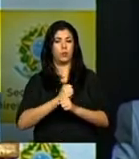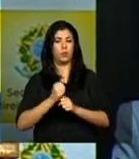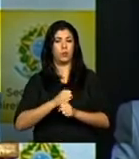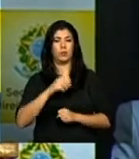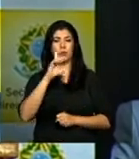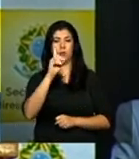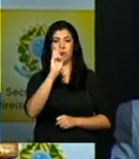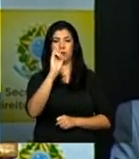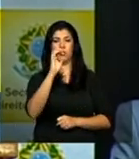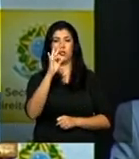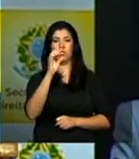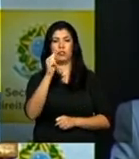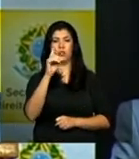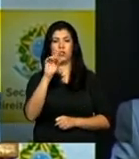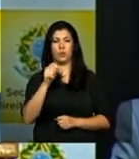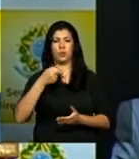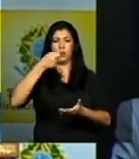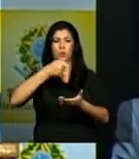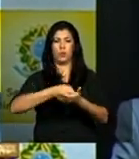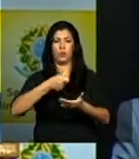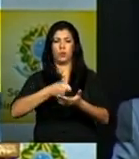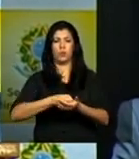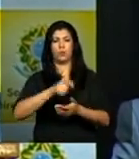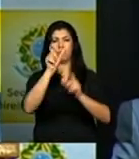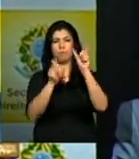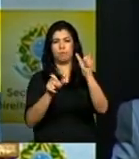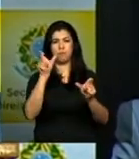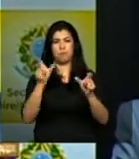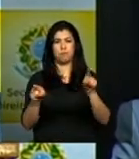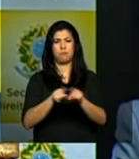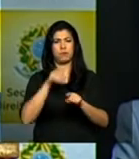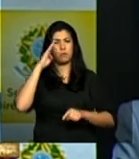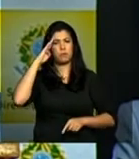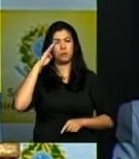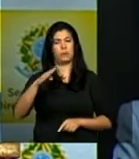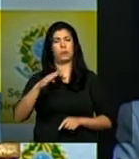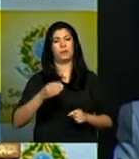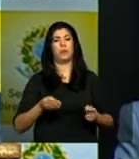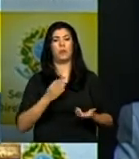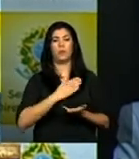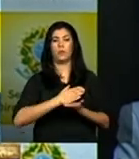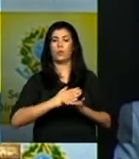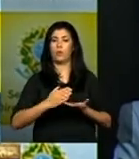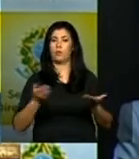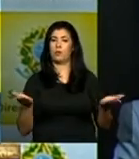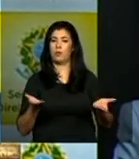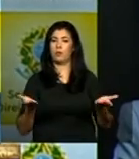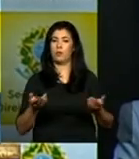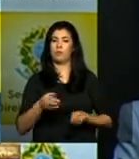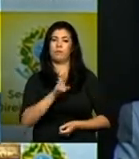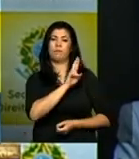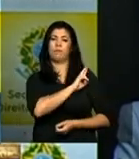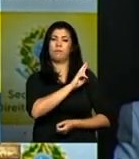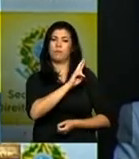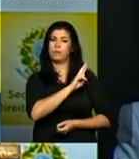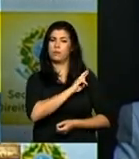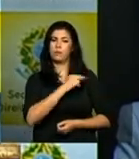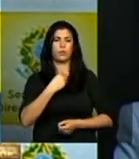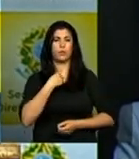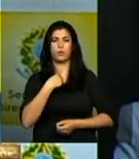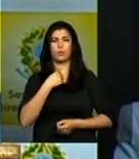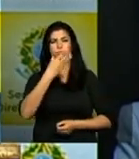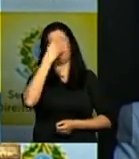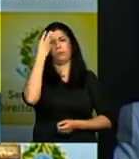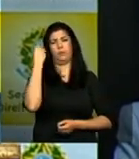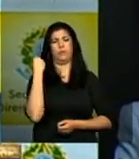militar então esta é a minha fala de abertura porque este é um compromisso inarredável é um